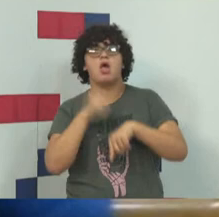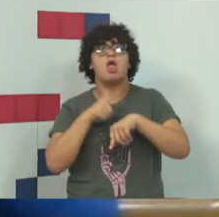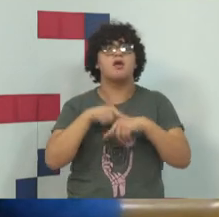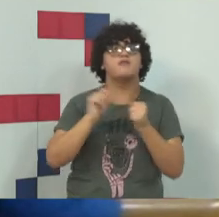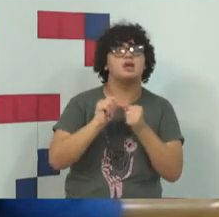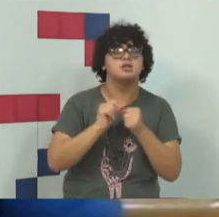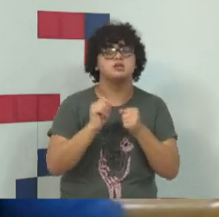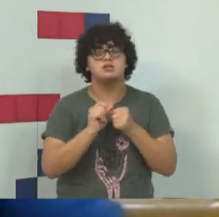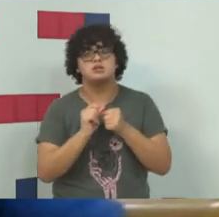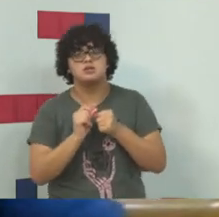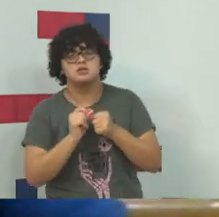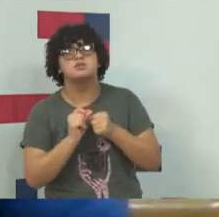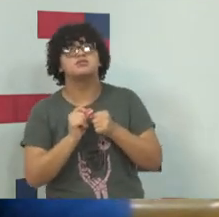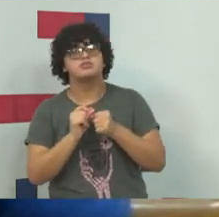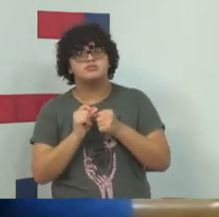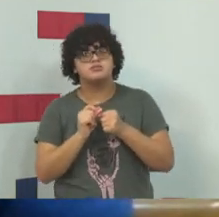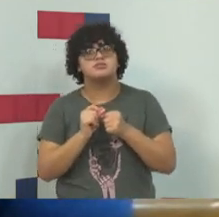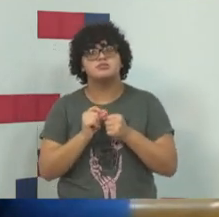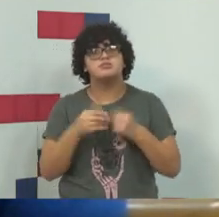essas